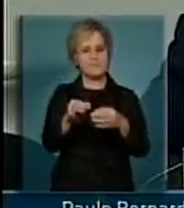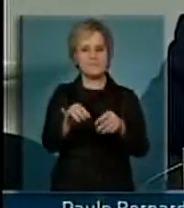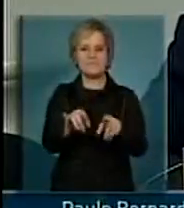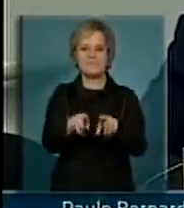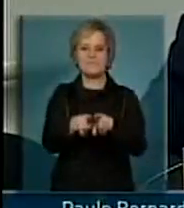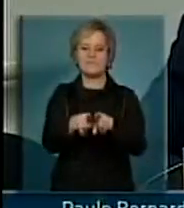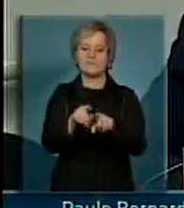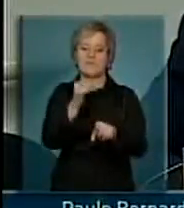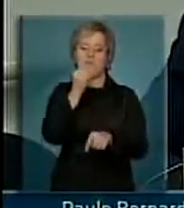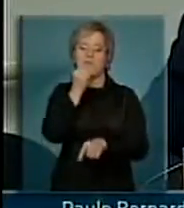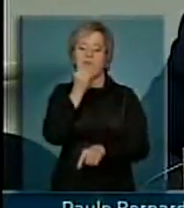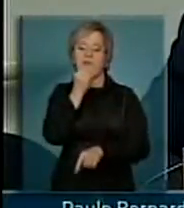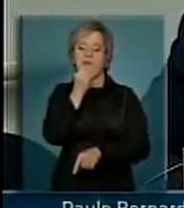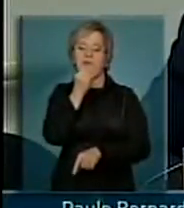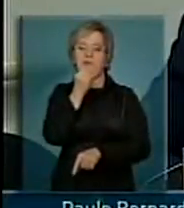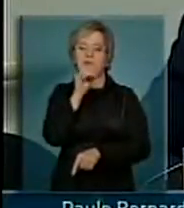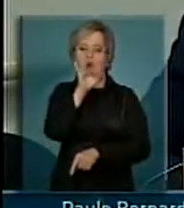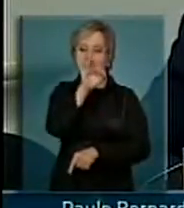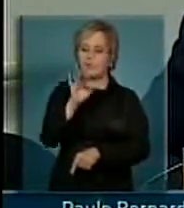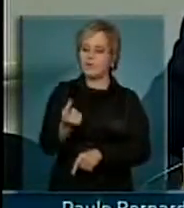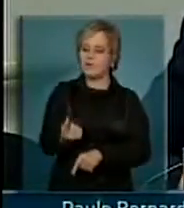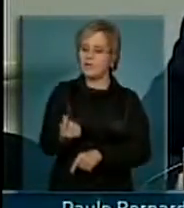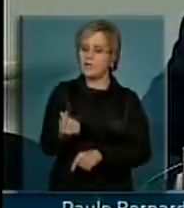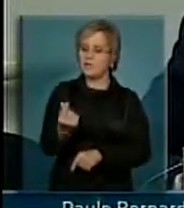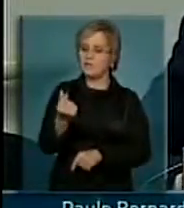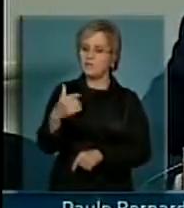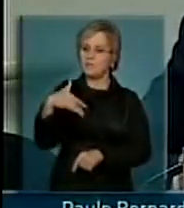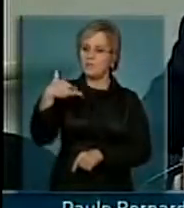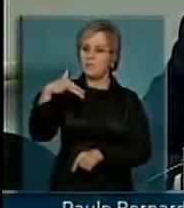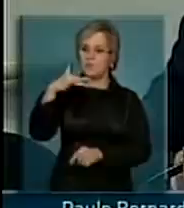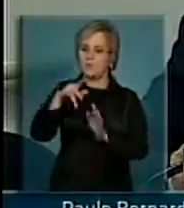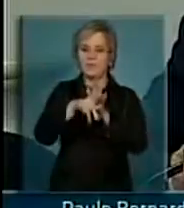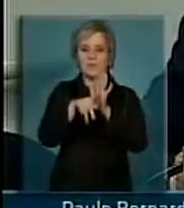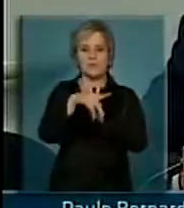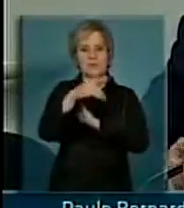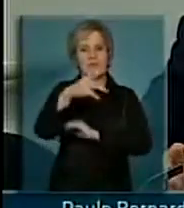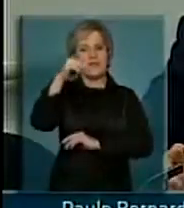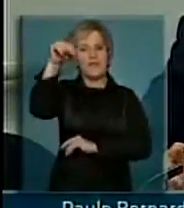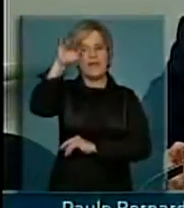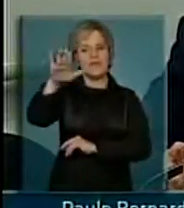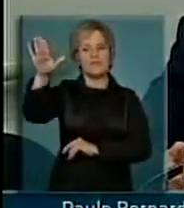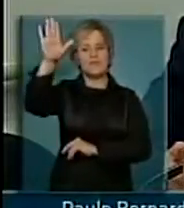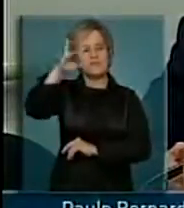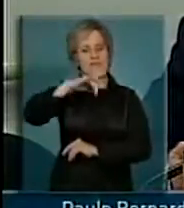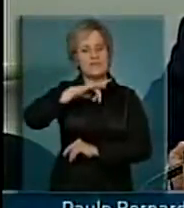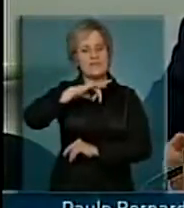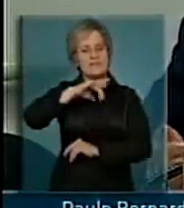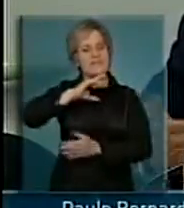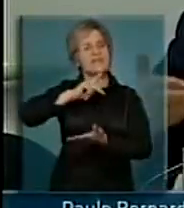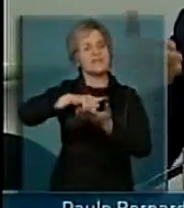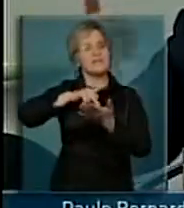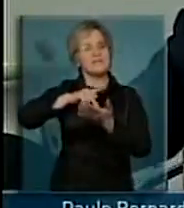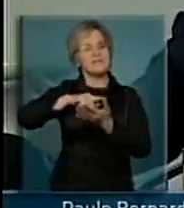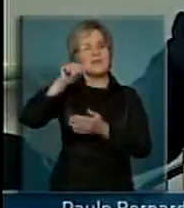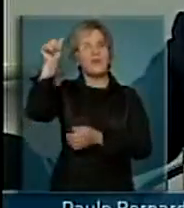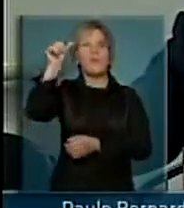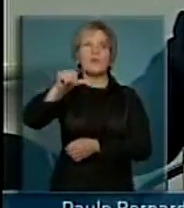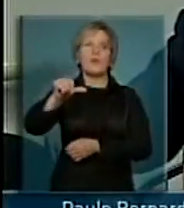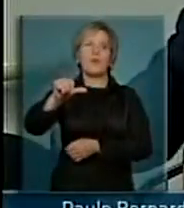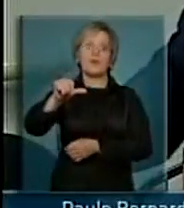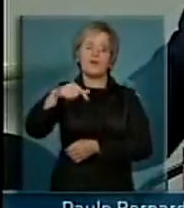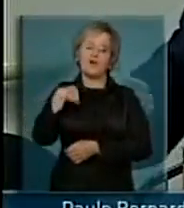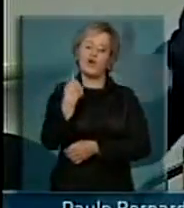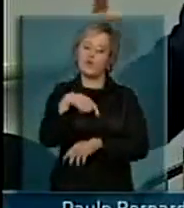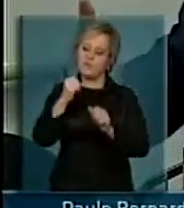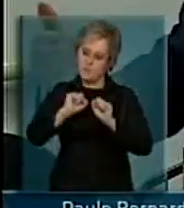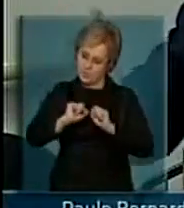índices que nós verificamos no Nordeste são de fato os piores. Isso significa que nós temos que ter